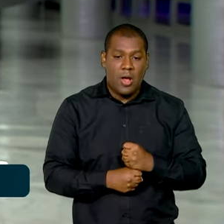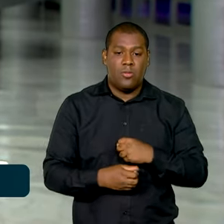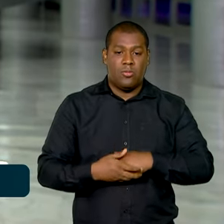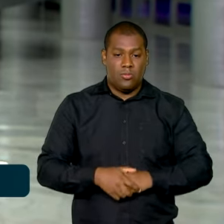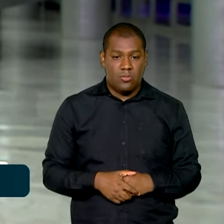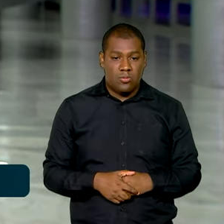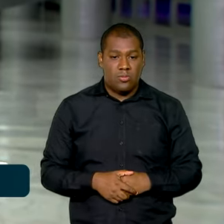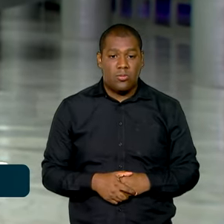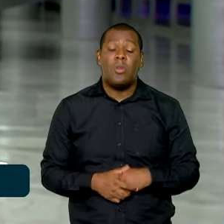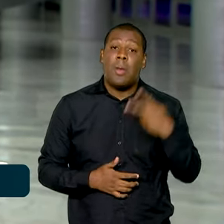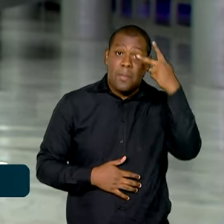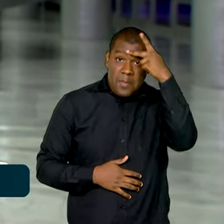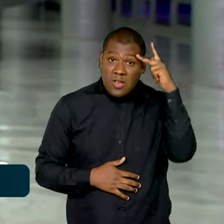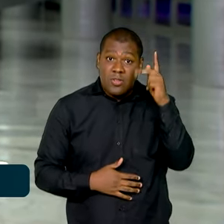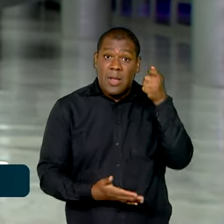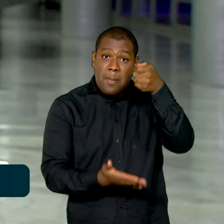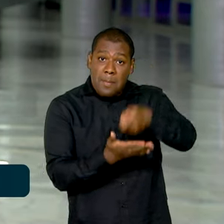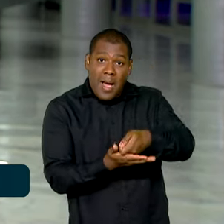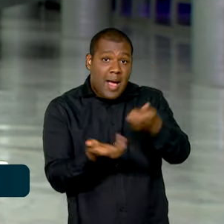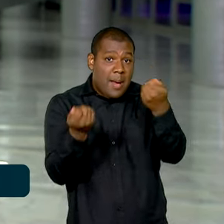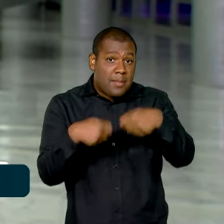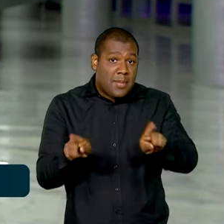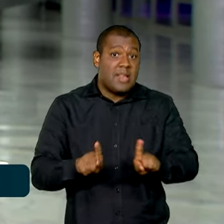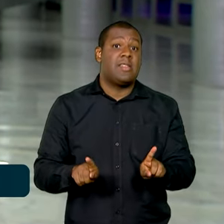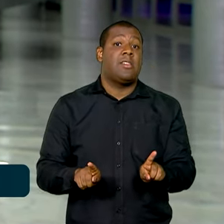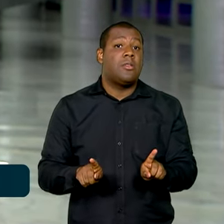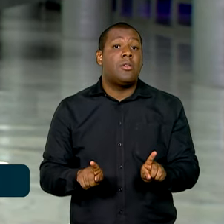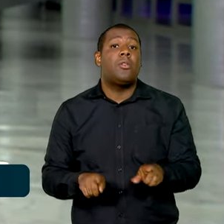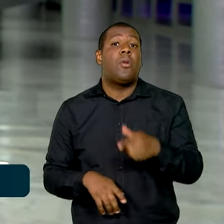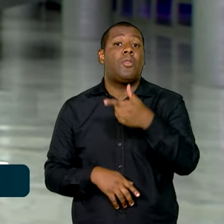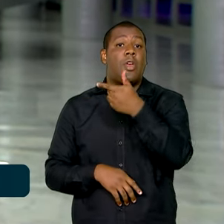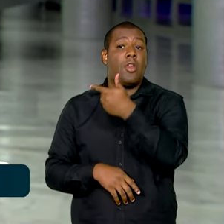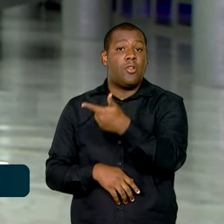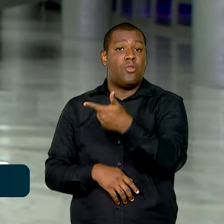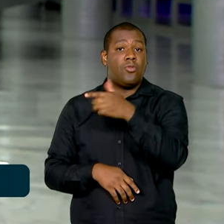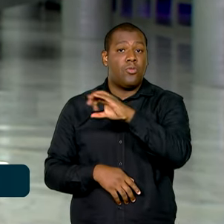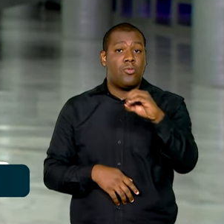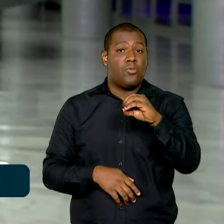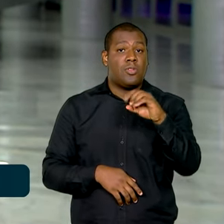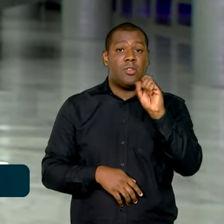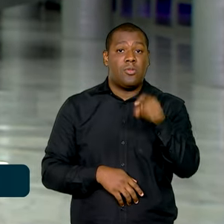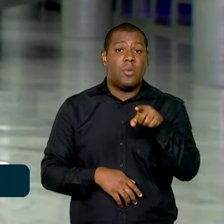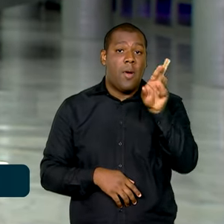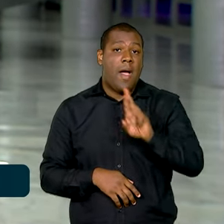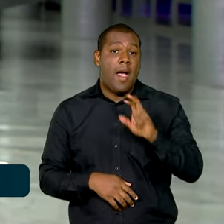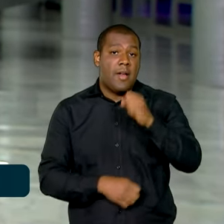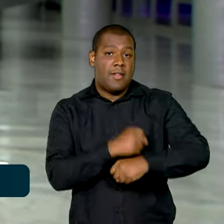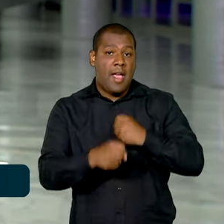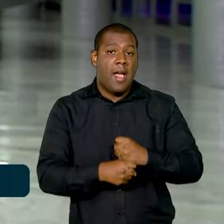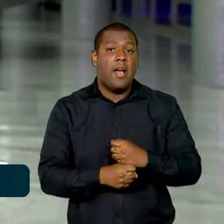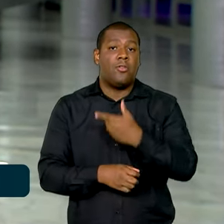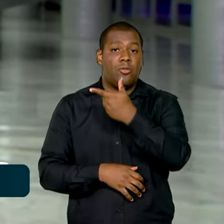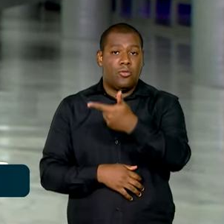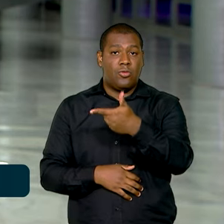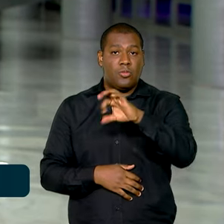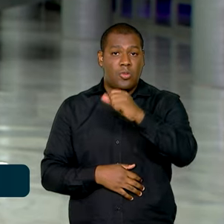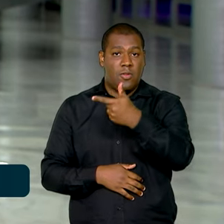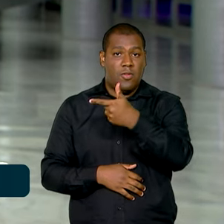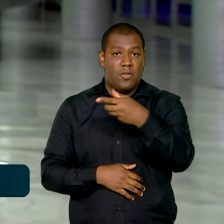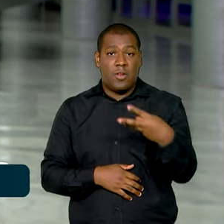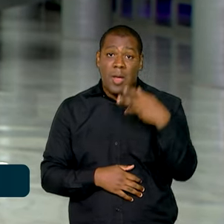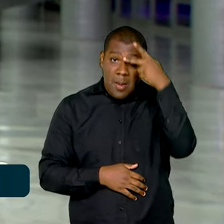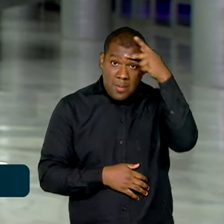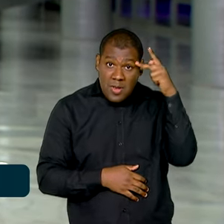rendimentos isentos e não tributáveis acima de R 200.000,00 em 2023, receita bruta da atividade rural